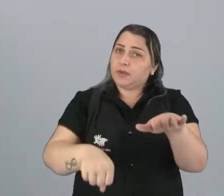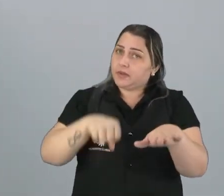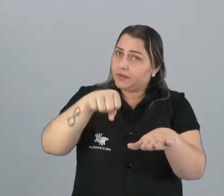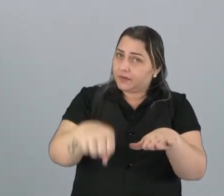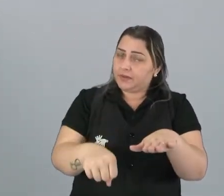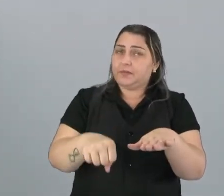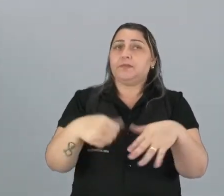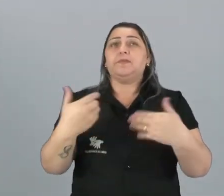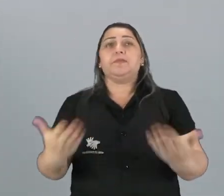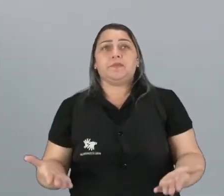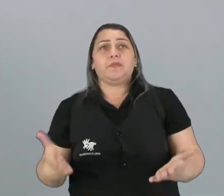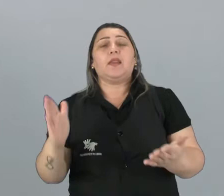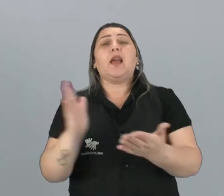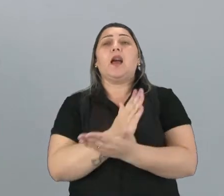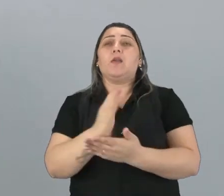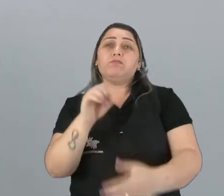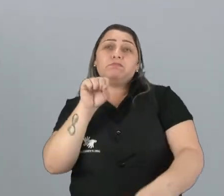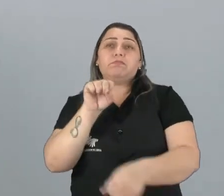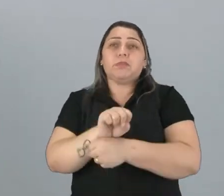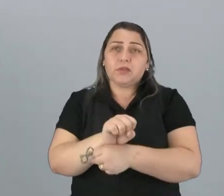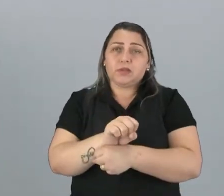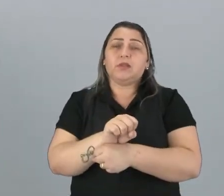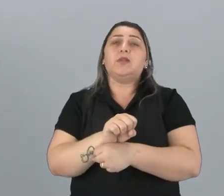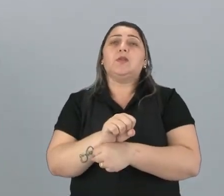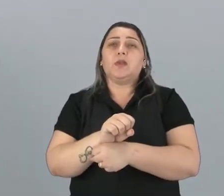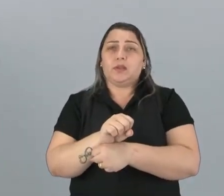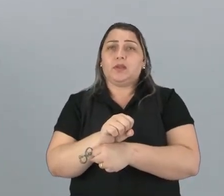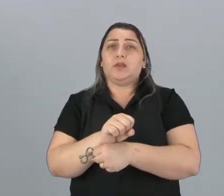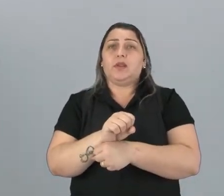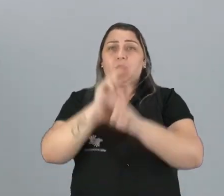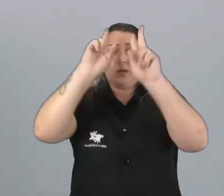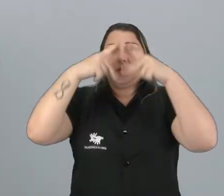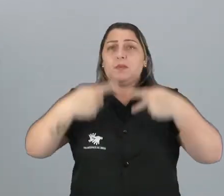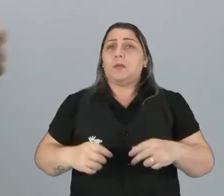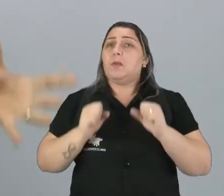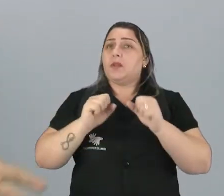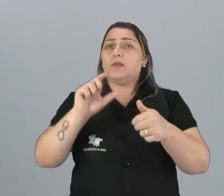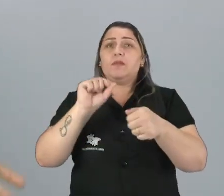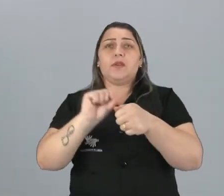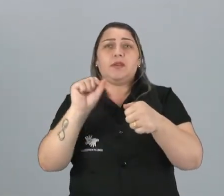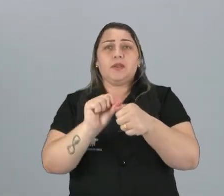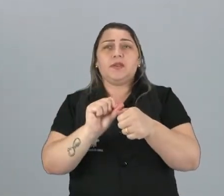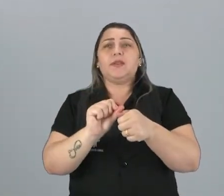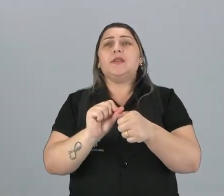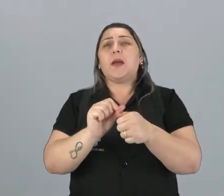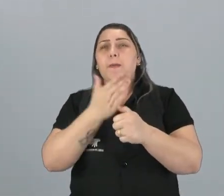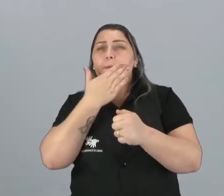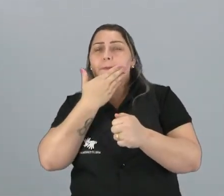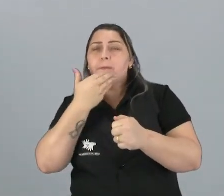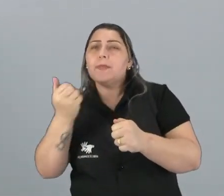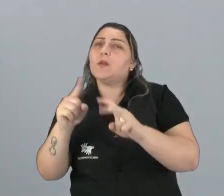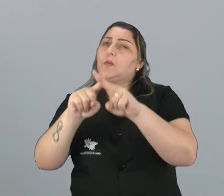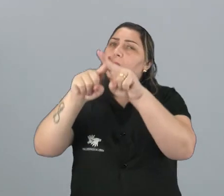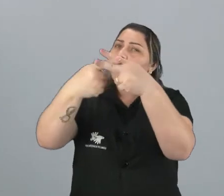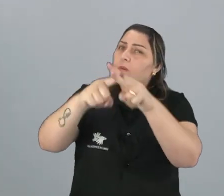Talvez quando há alguma pane, é que entre em ação um ser humano para poder fazer um ajuste daquela deficiência momentânea.